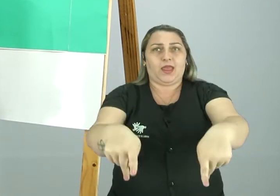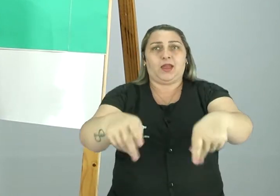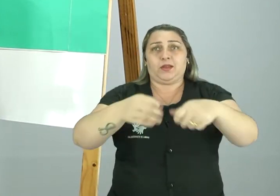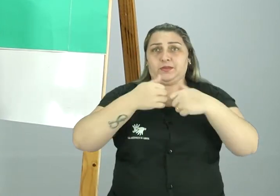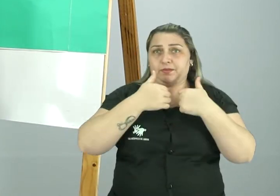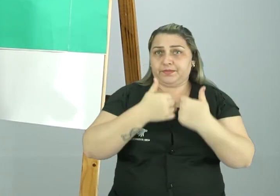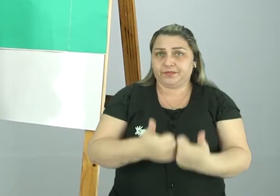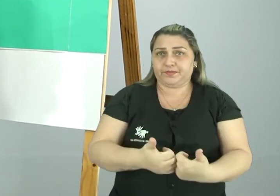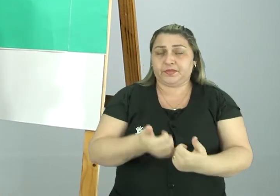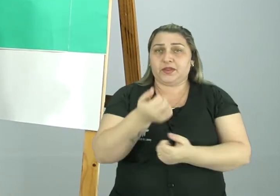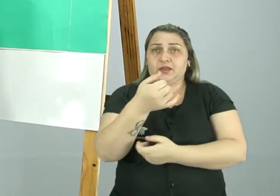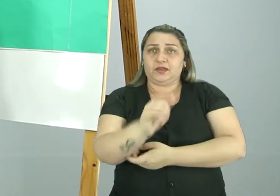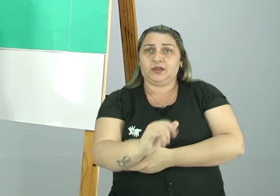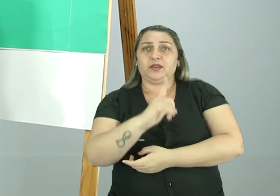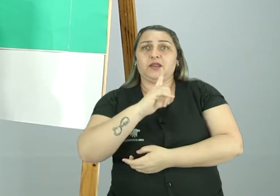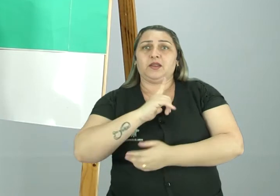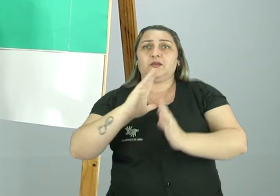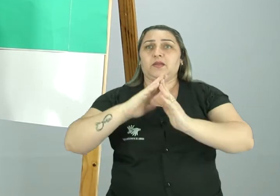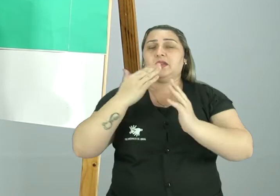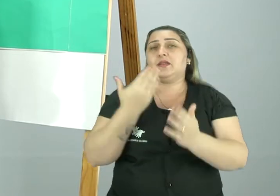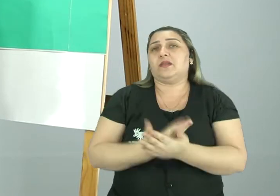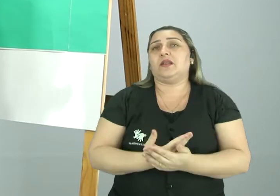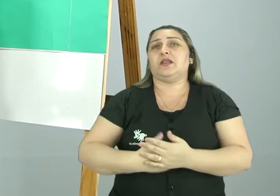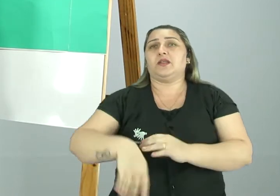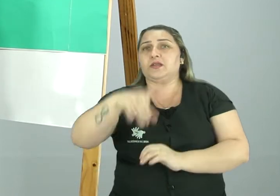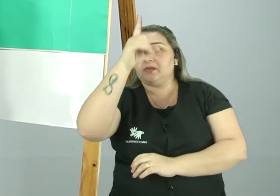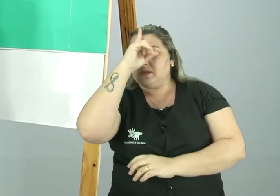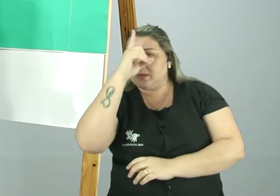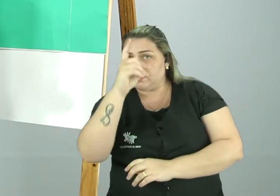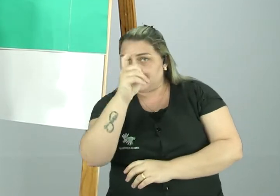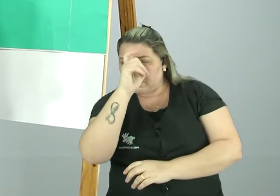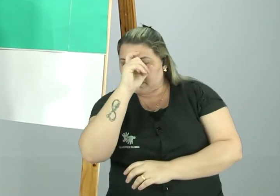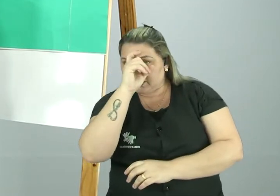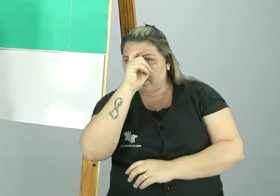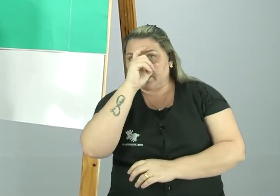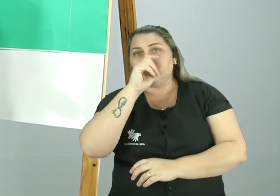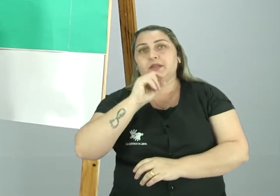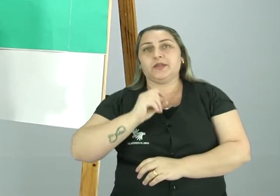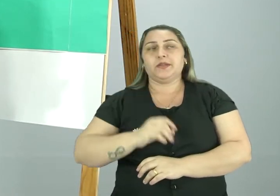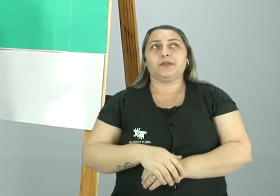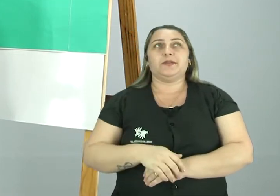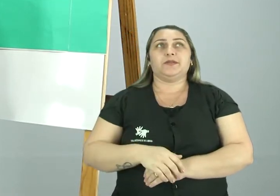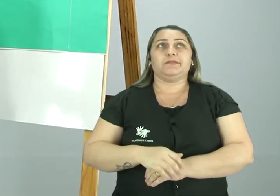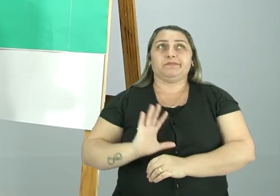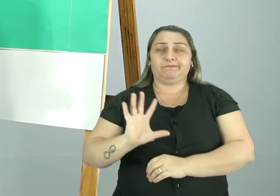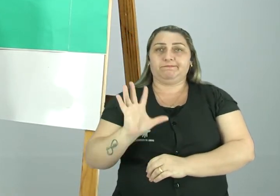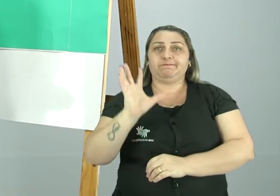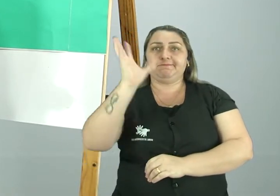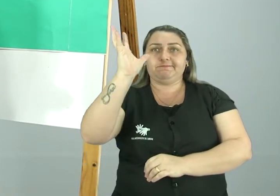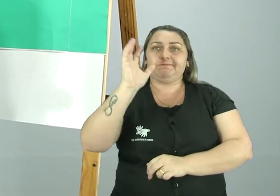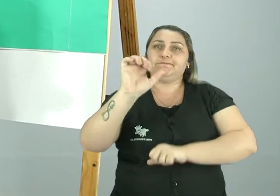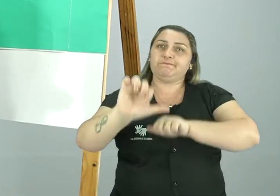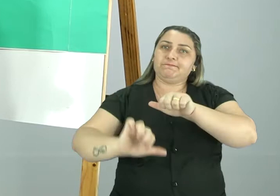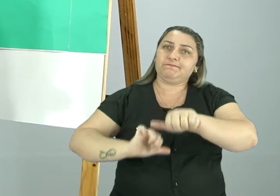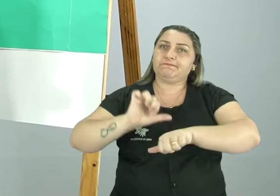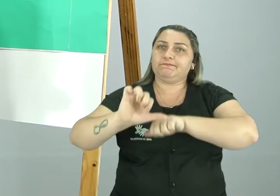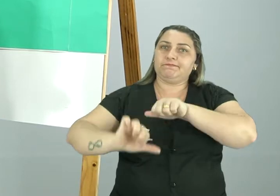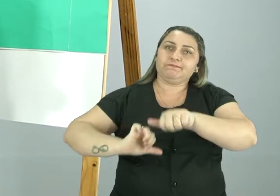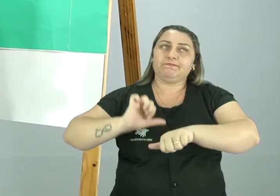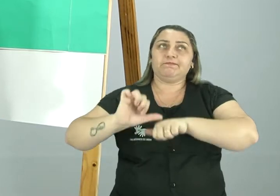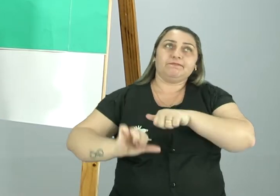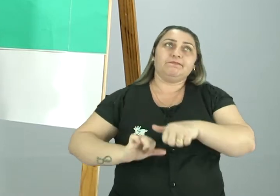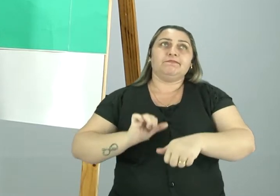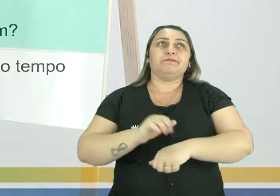bem? Se tem necessidade de uma escola, de um hospital, e assim é que acontecem as transformações.